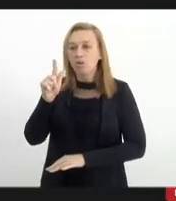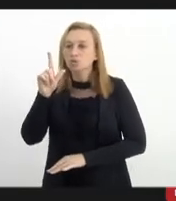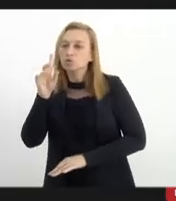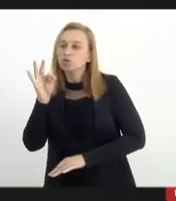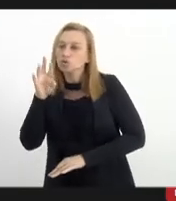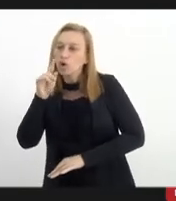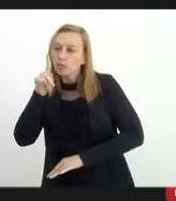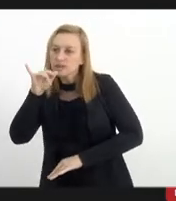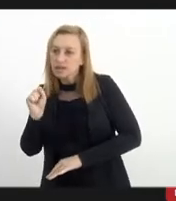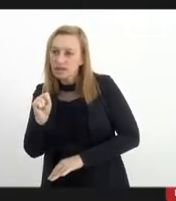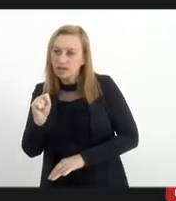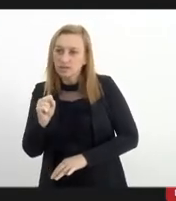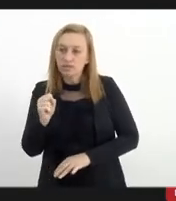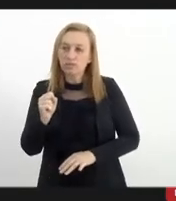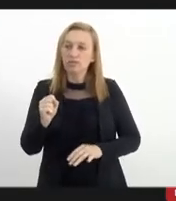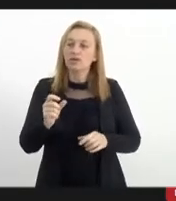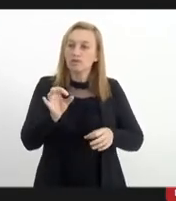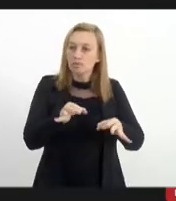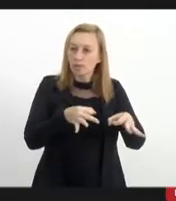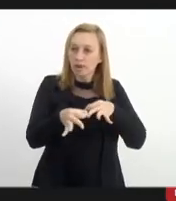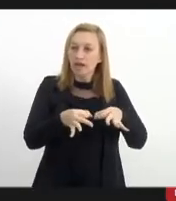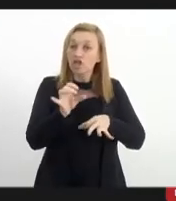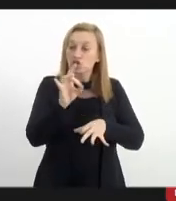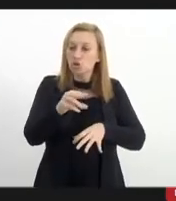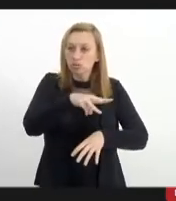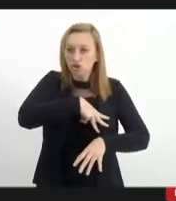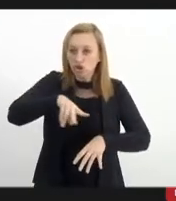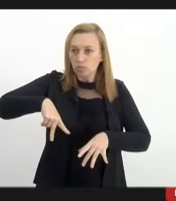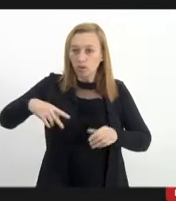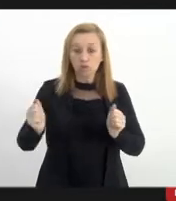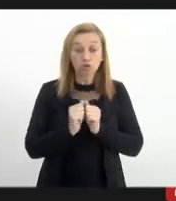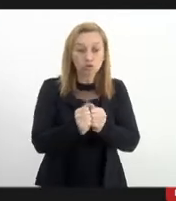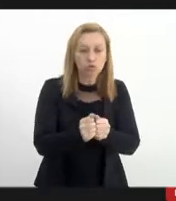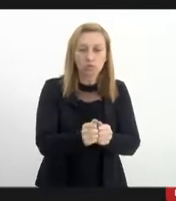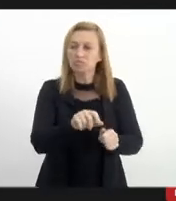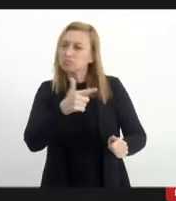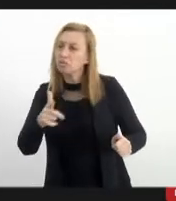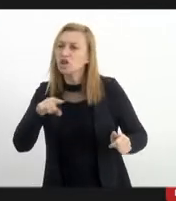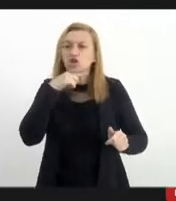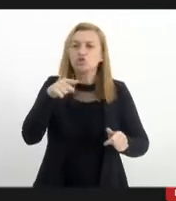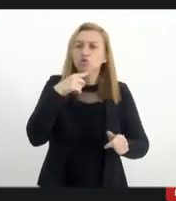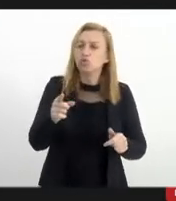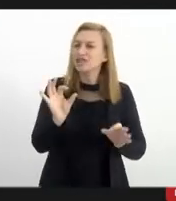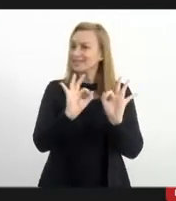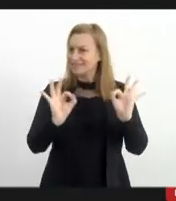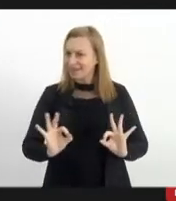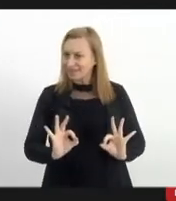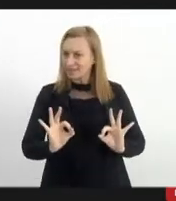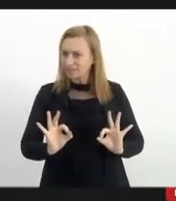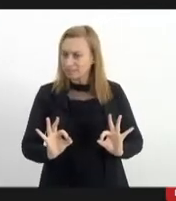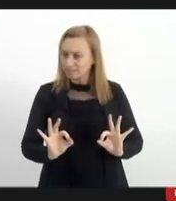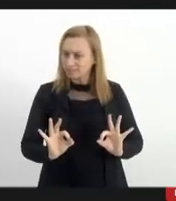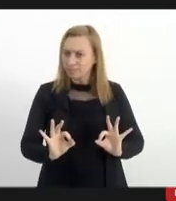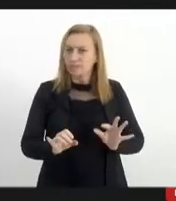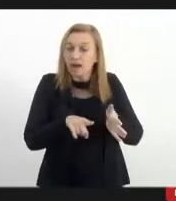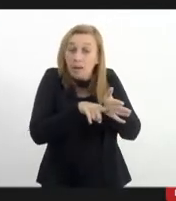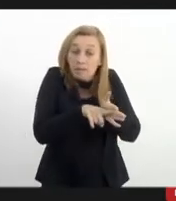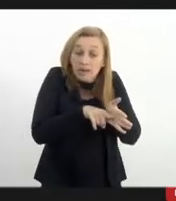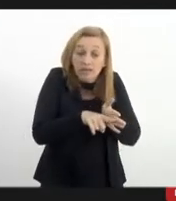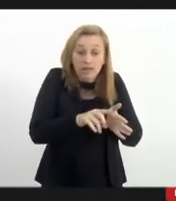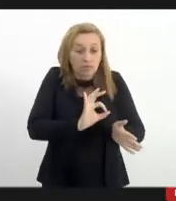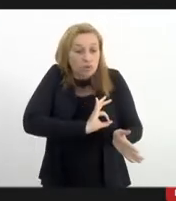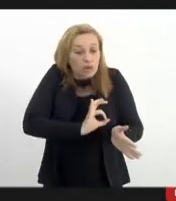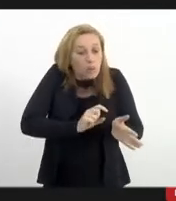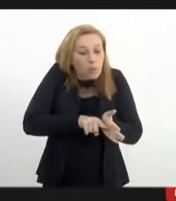com a presença de um membro do Ministério Público, para que não restasse nenhum tipo de dúvida ou de parcialidade em relação à perícia que estava sendo feita.